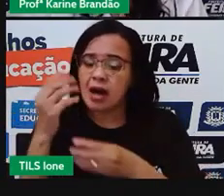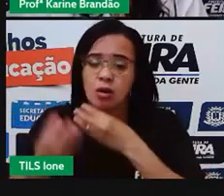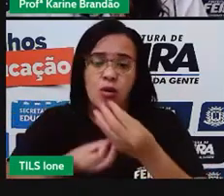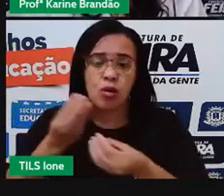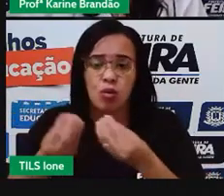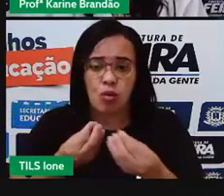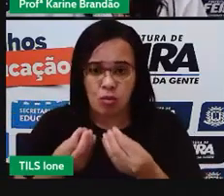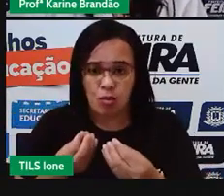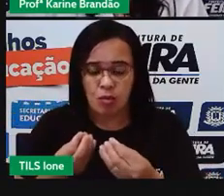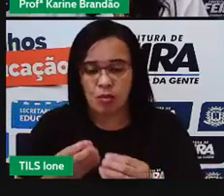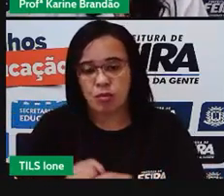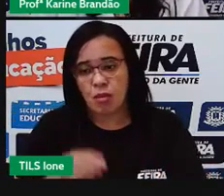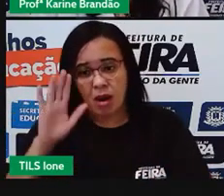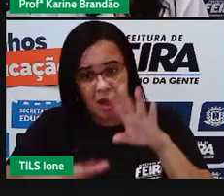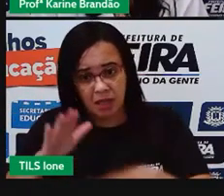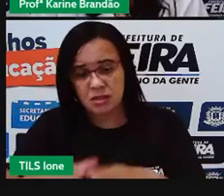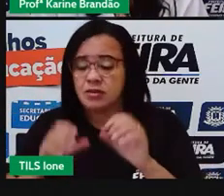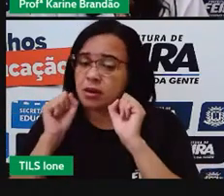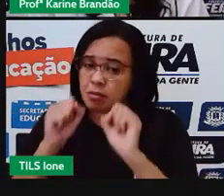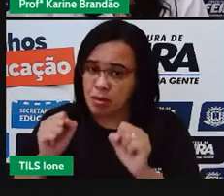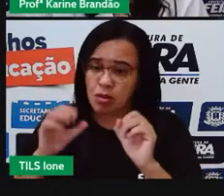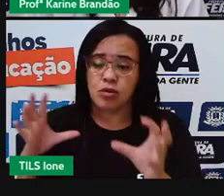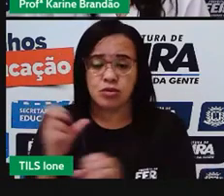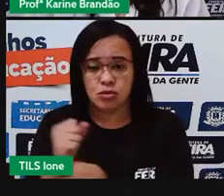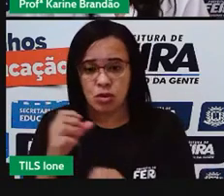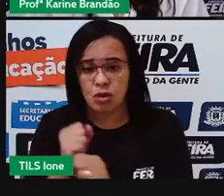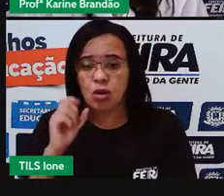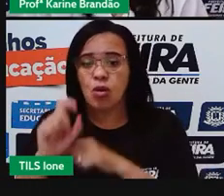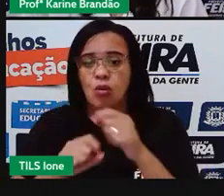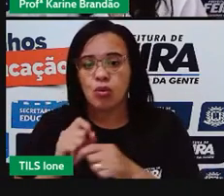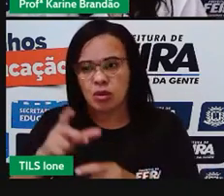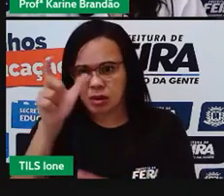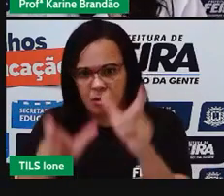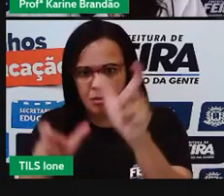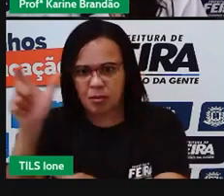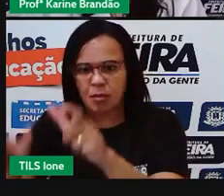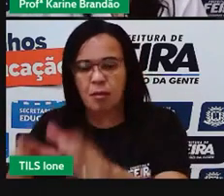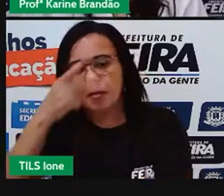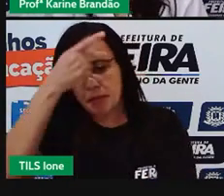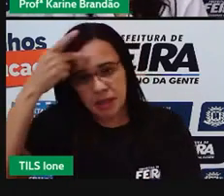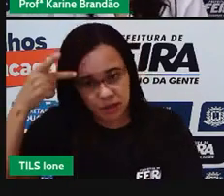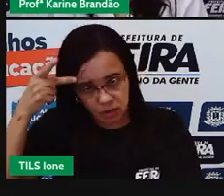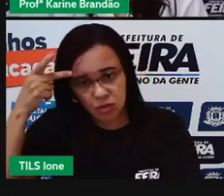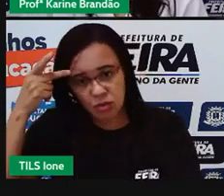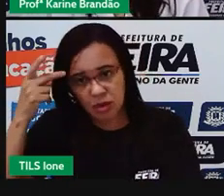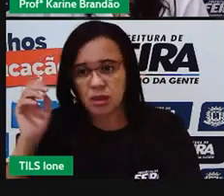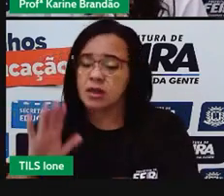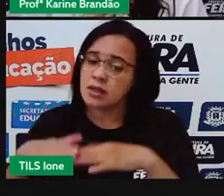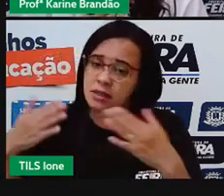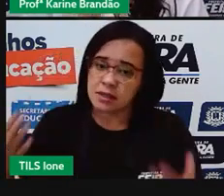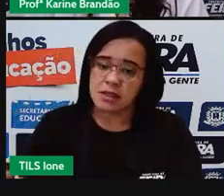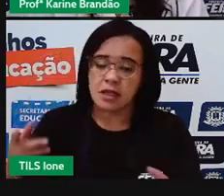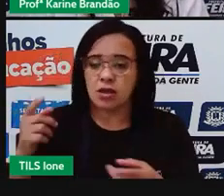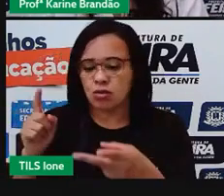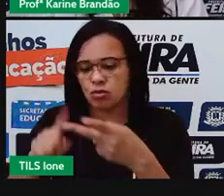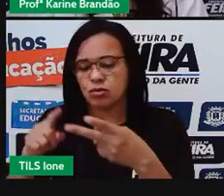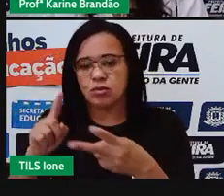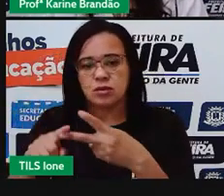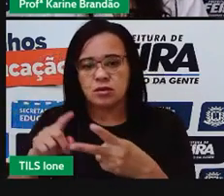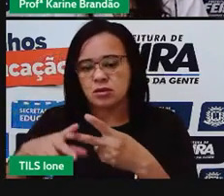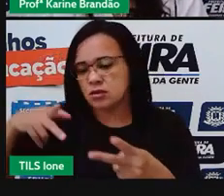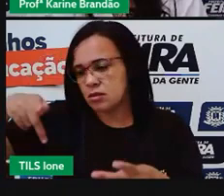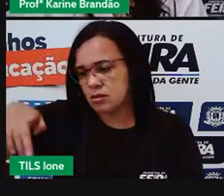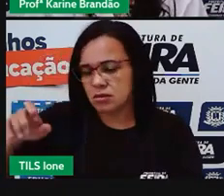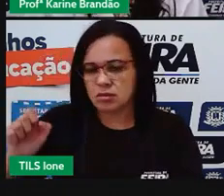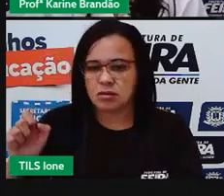por pessoa, tá? E aí, nós temos, então, a pegada hídrica pessoal. Então, eu, você aí